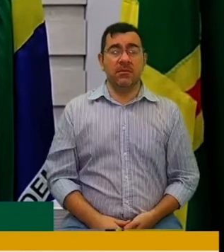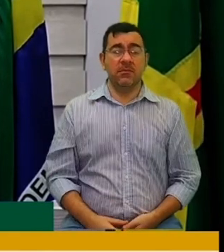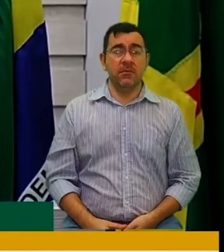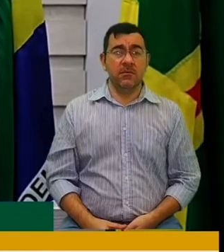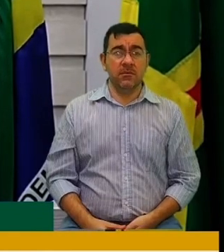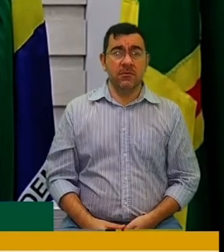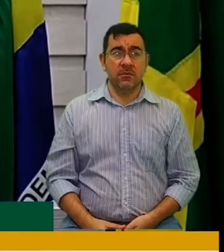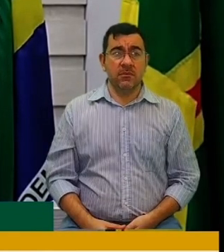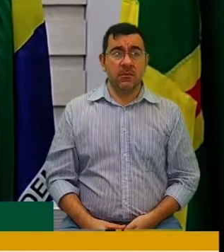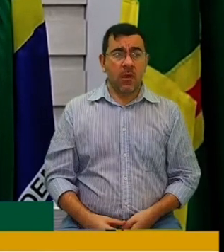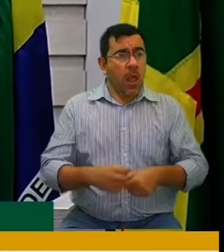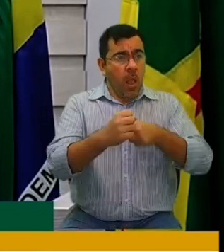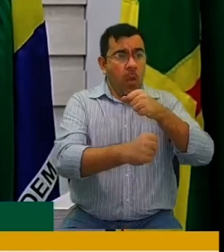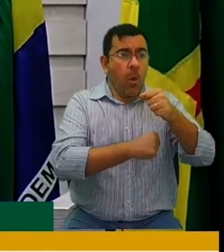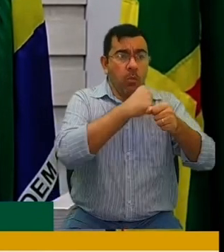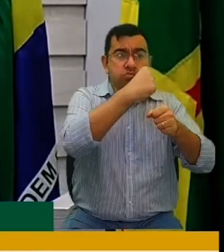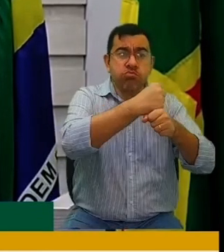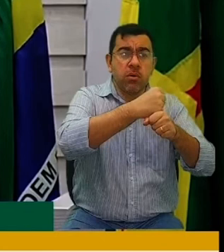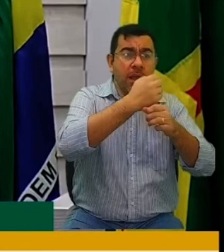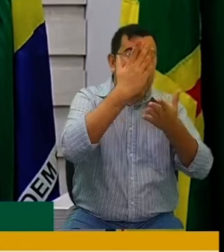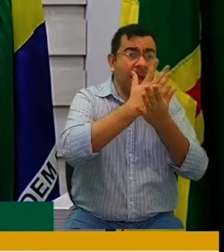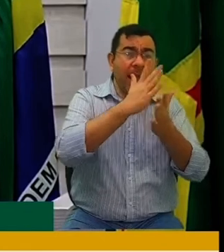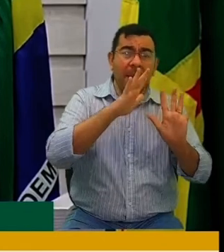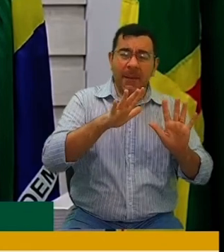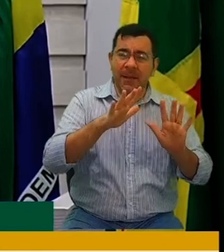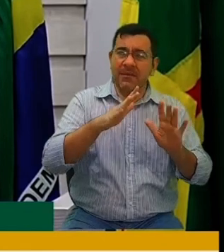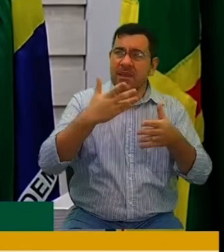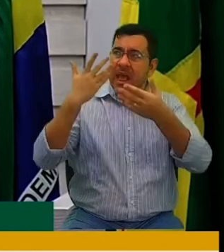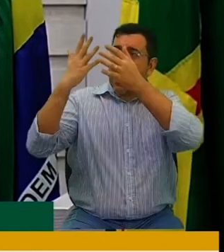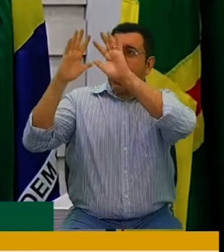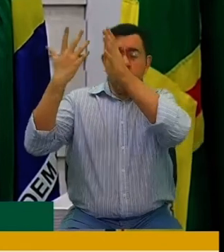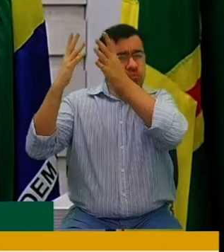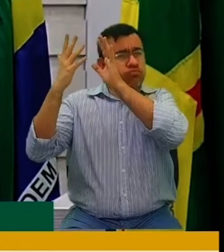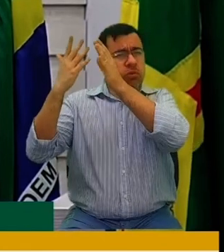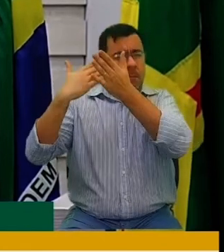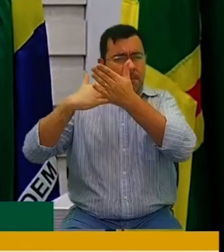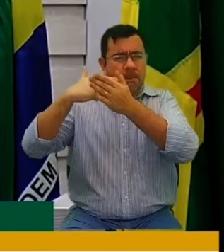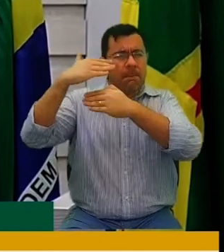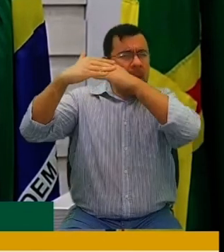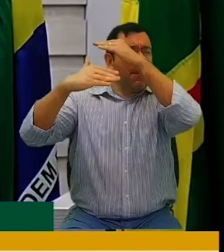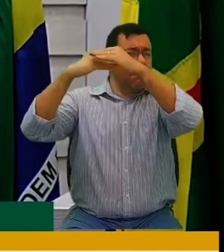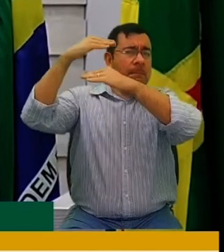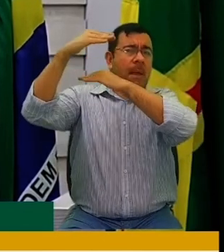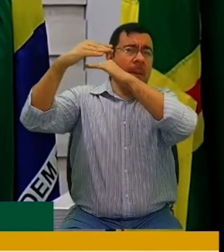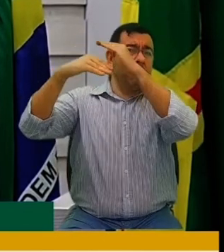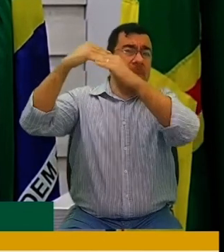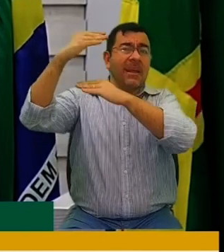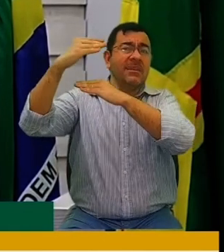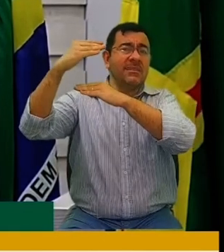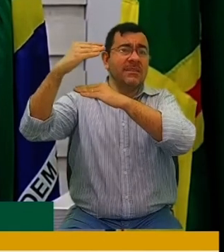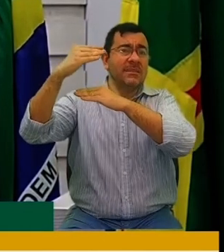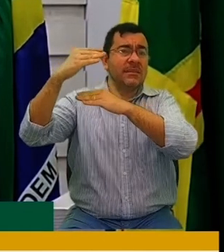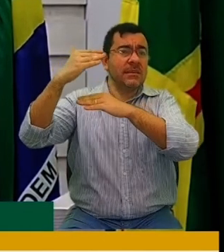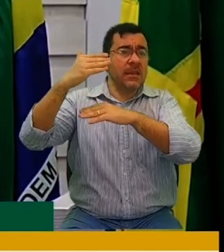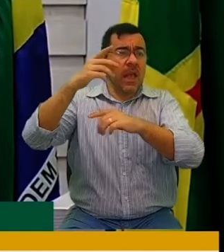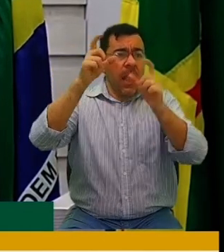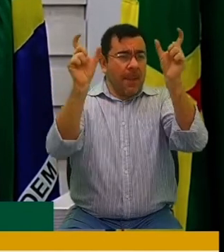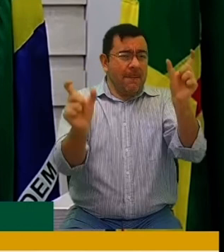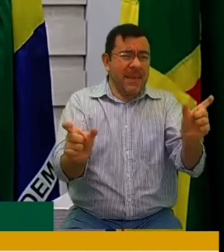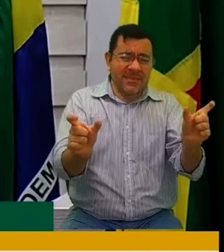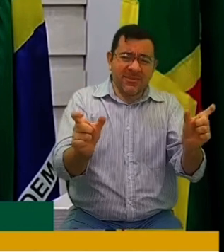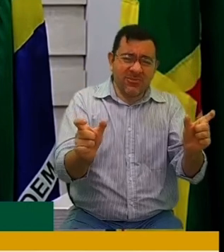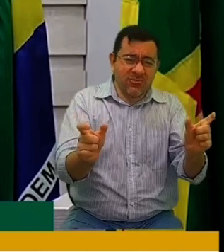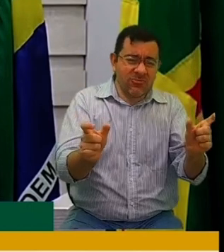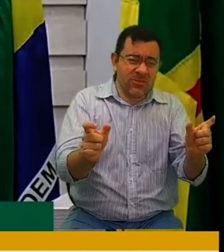com certeza vai estar aumentando. As pessoas estão realmente sem paciência e querendo ter um descanso e vai